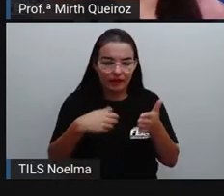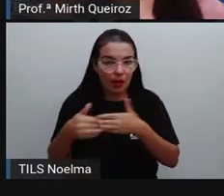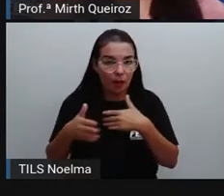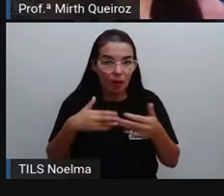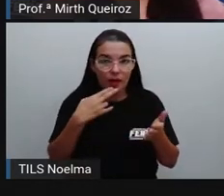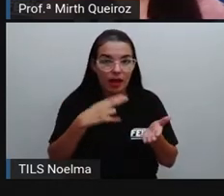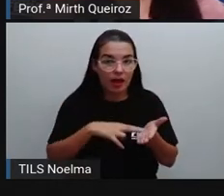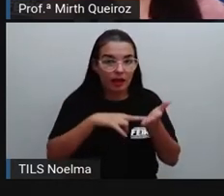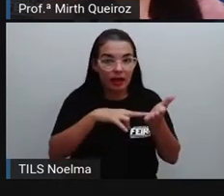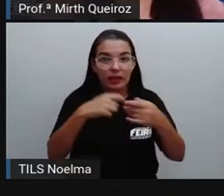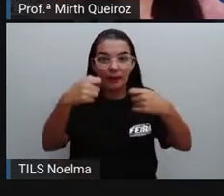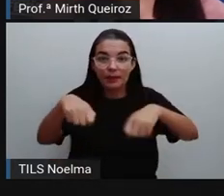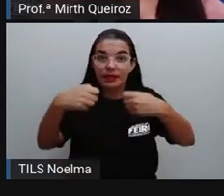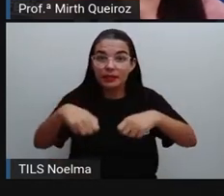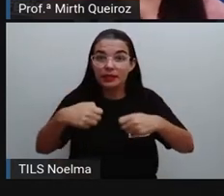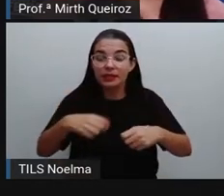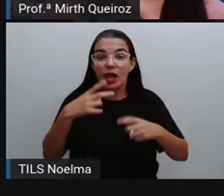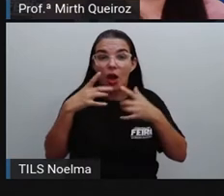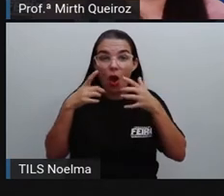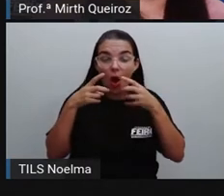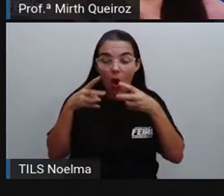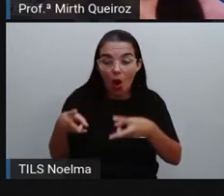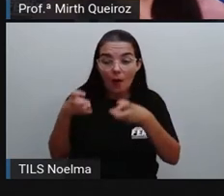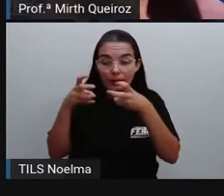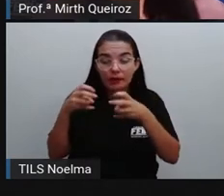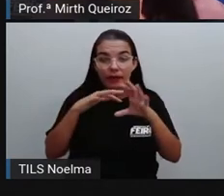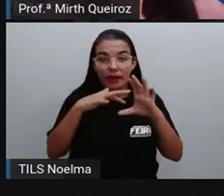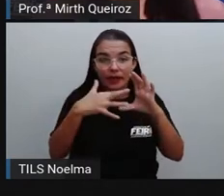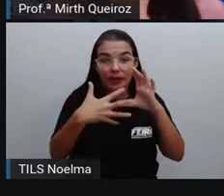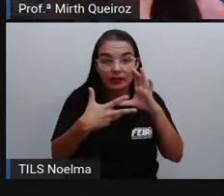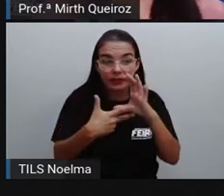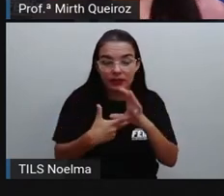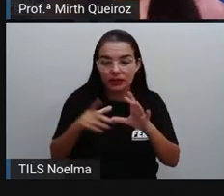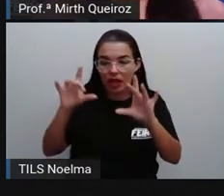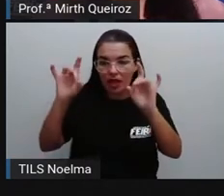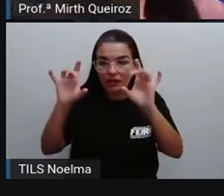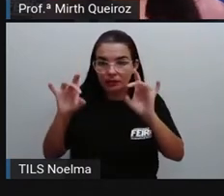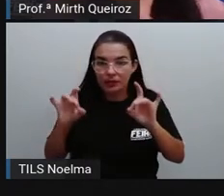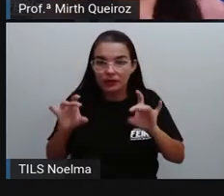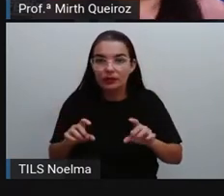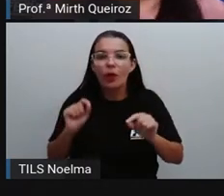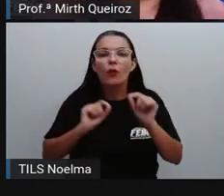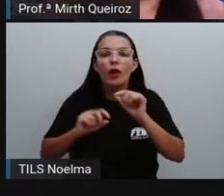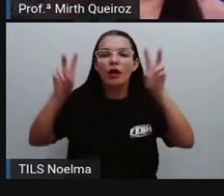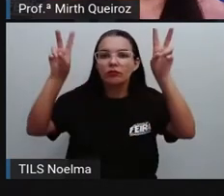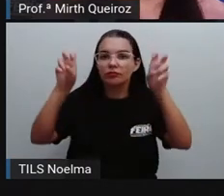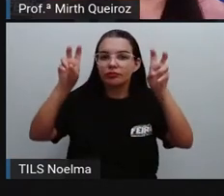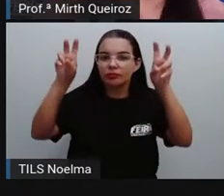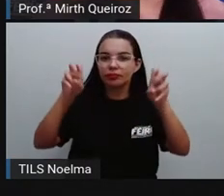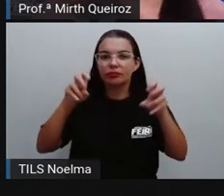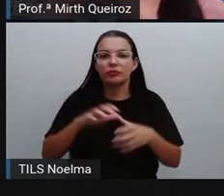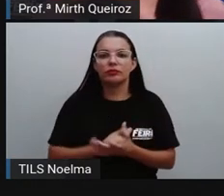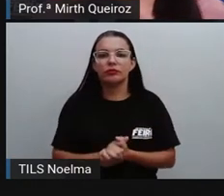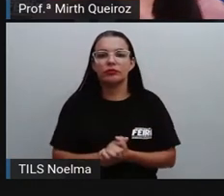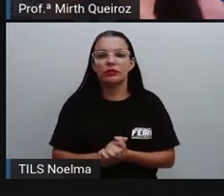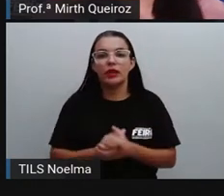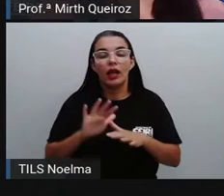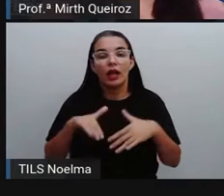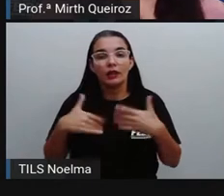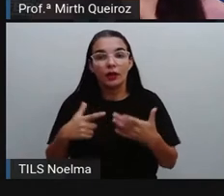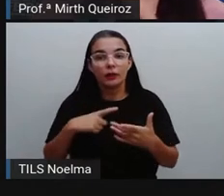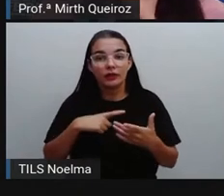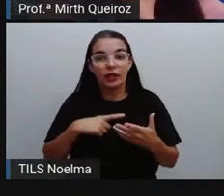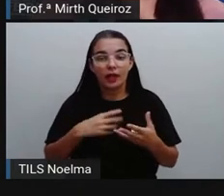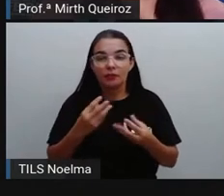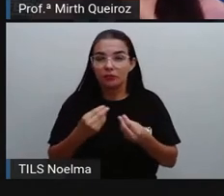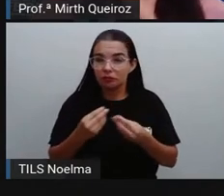necessário observar as características específicas, né? Ao subtipo que está sendo utilizado. E apesar dessa